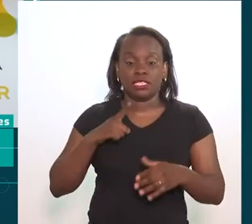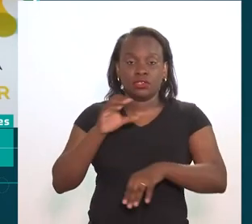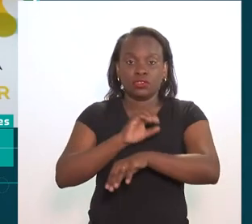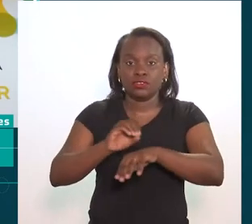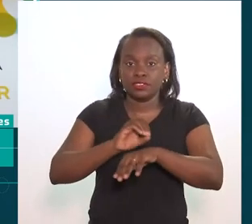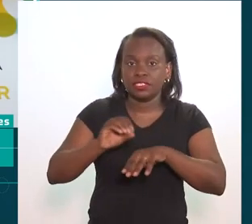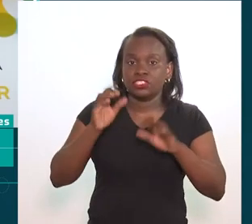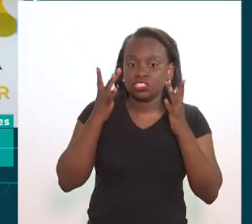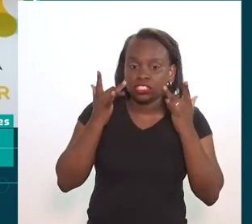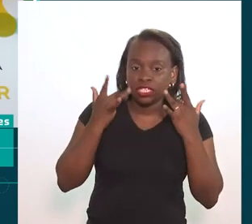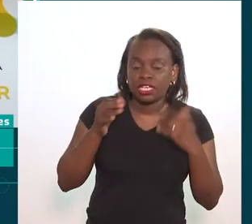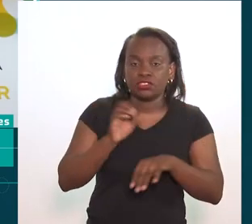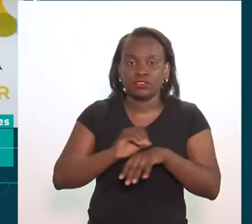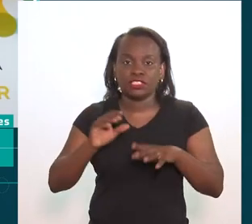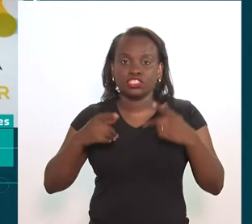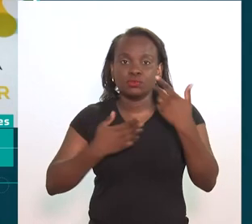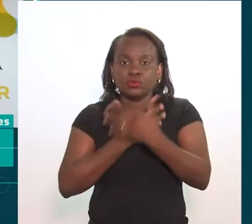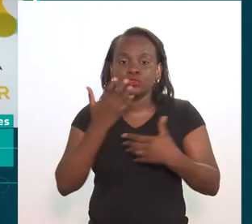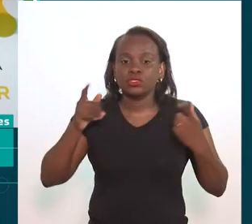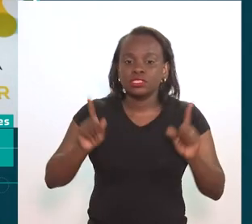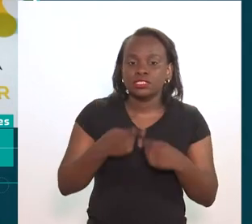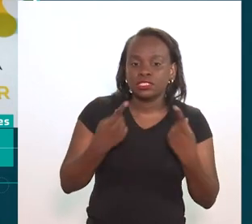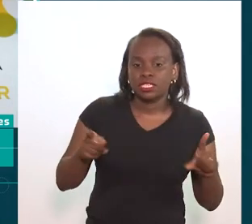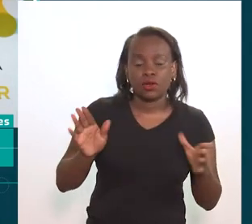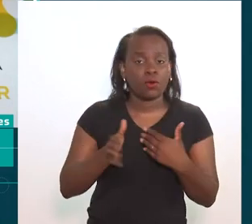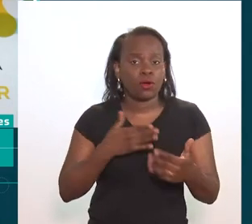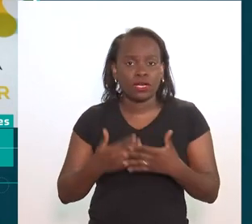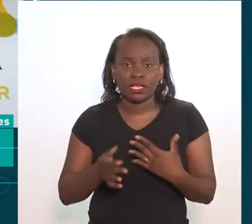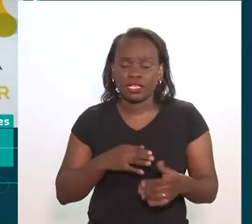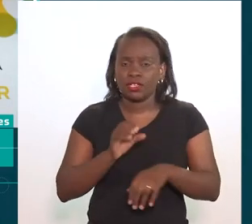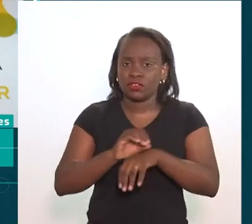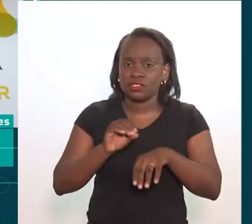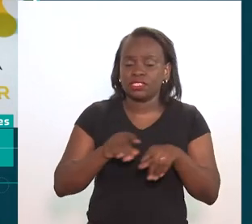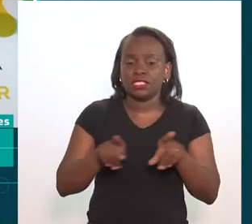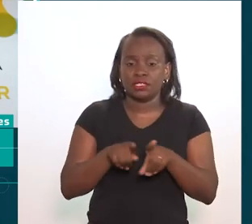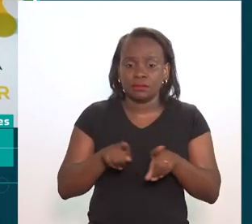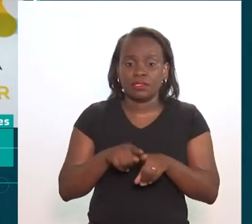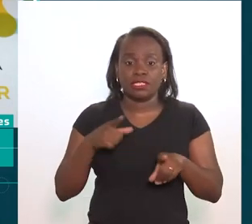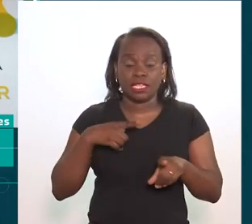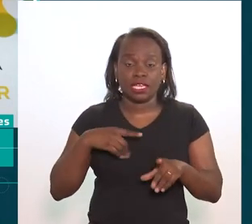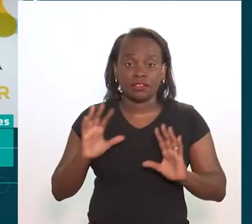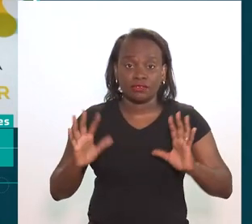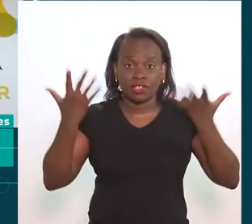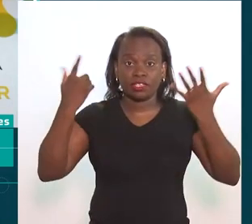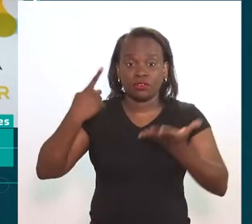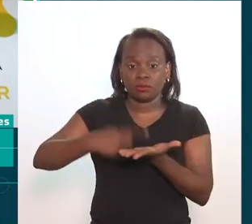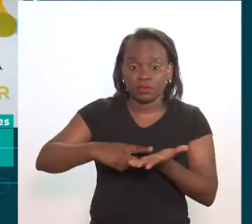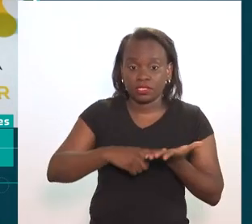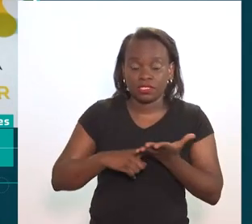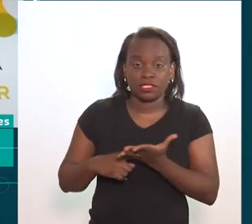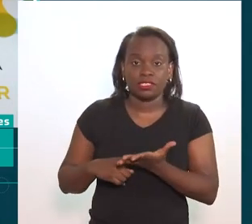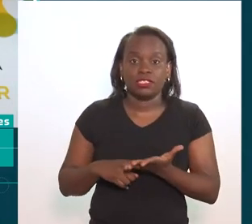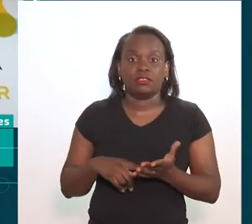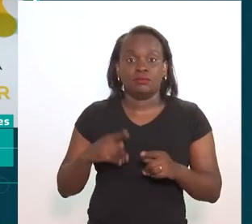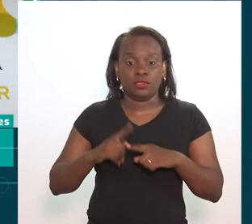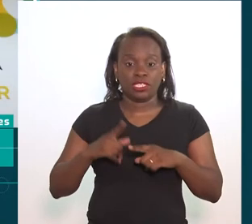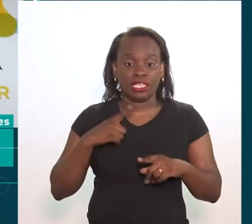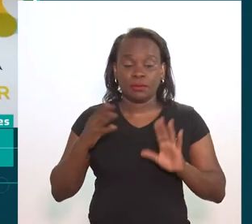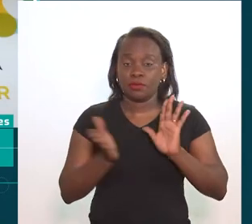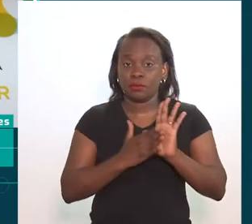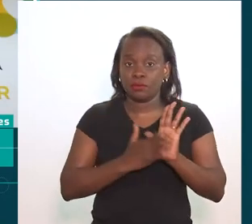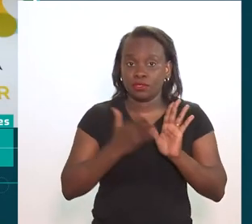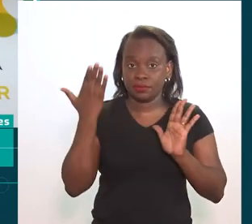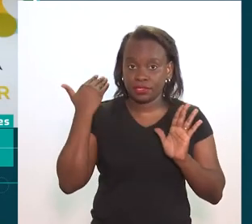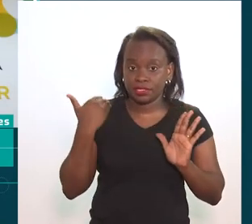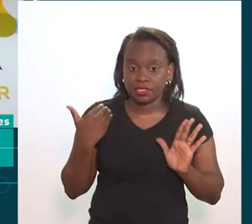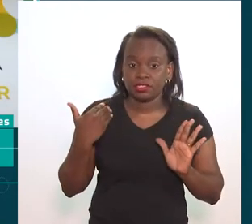ter com um simples projeto dentro de uma escola, com oficinas de teatro, oficina de música, qualquer oficina,